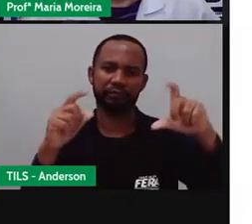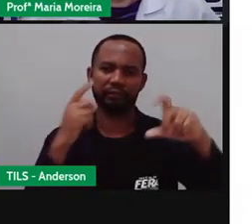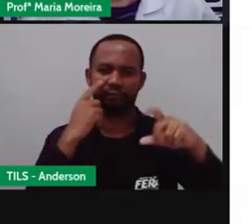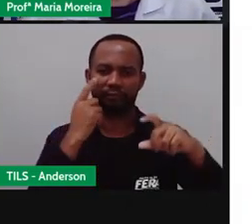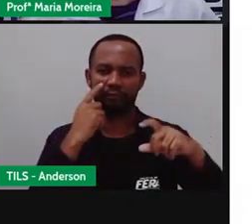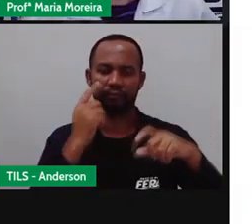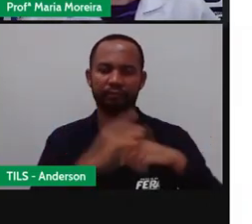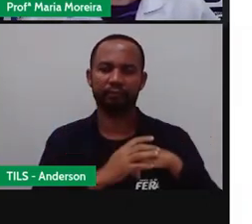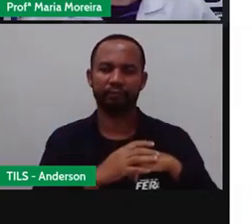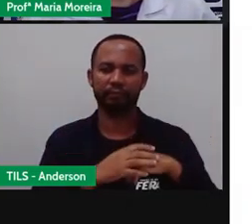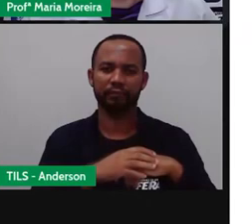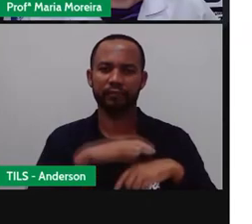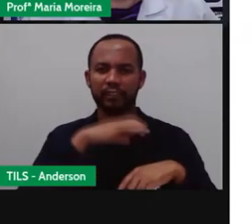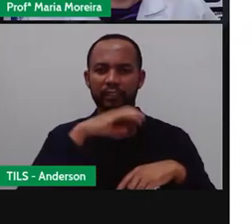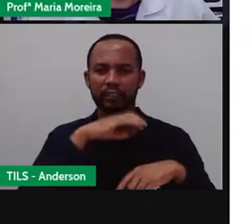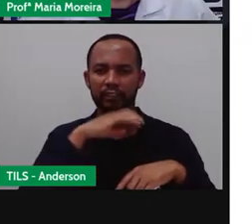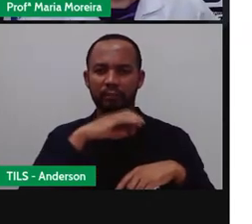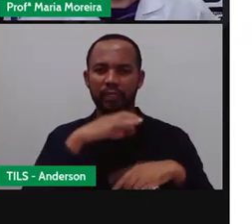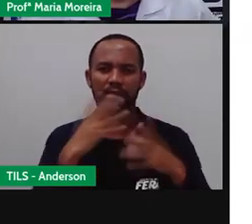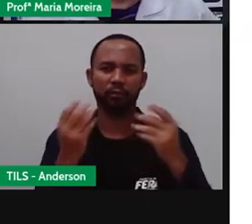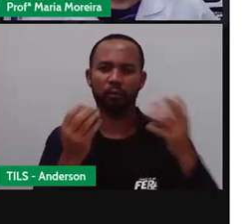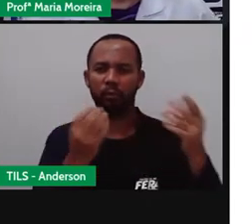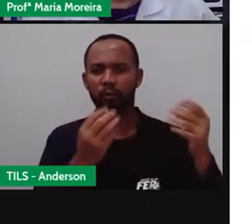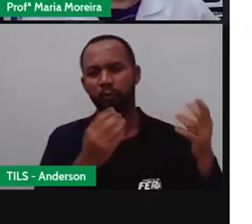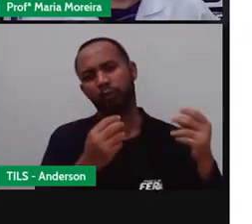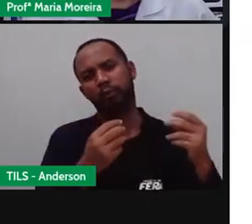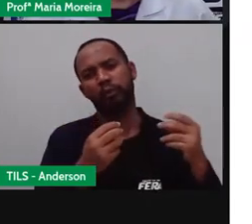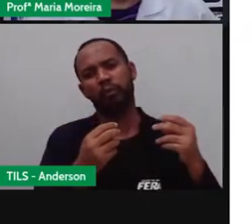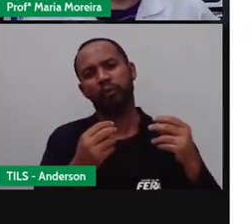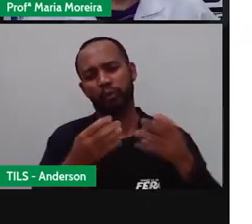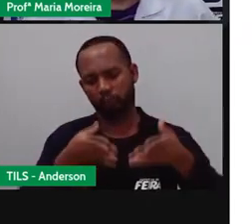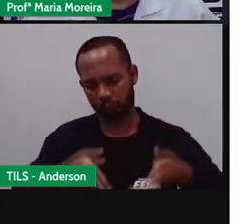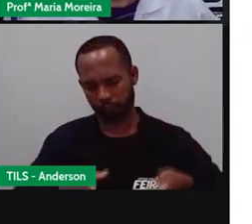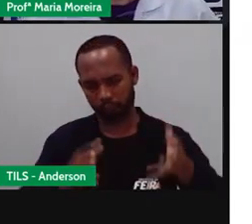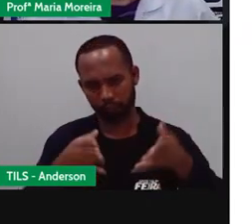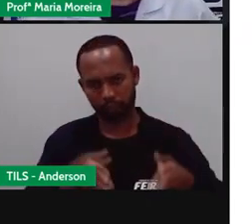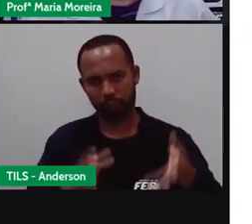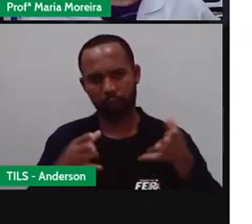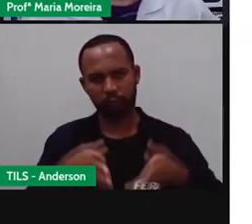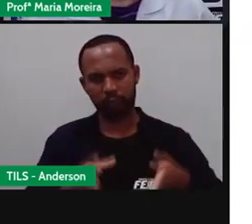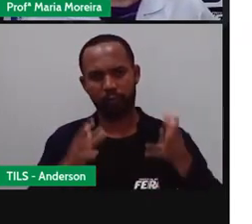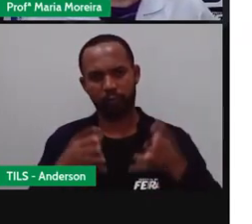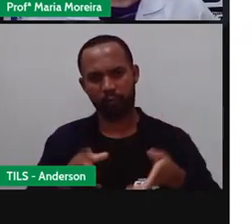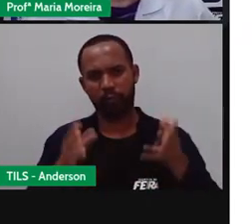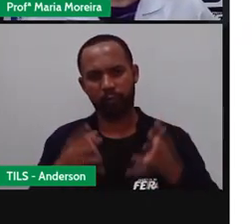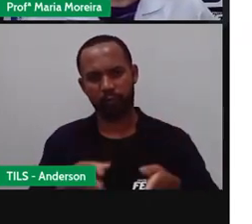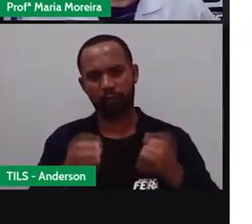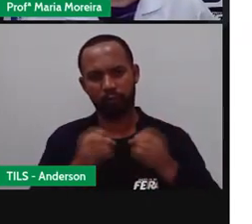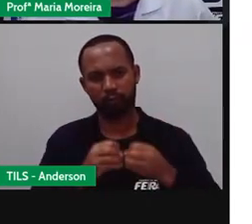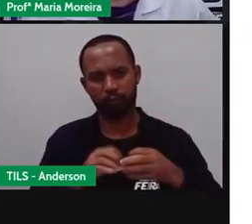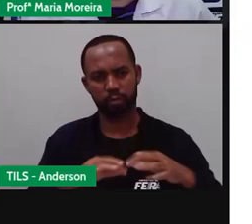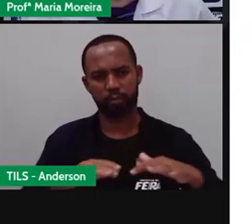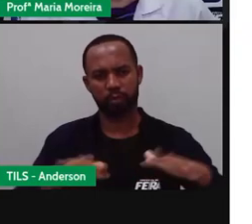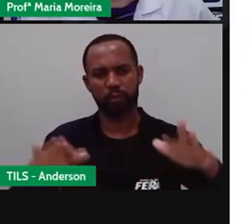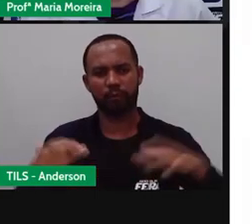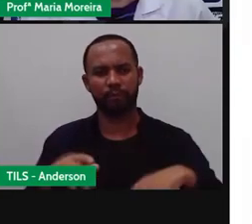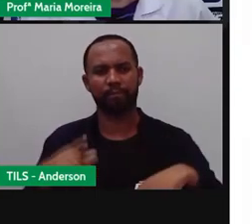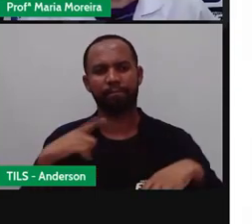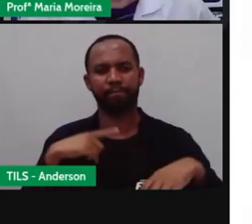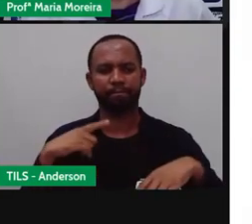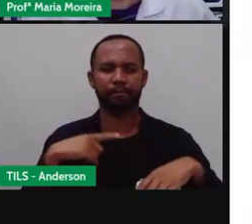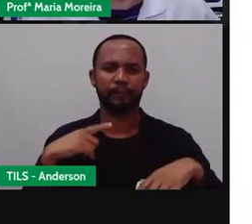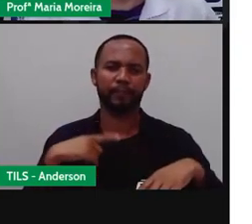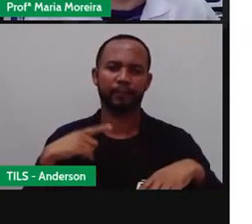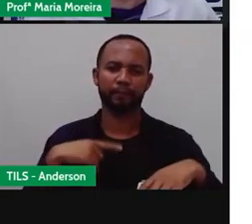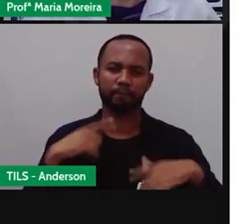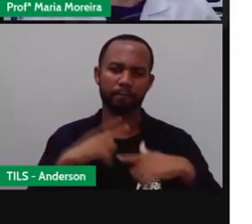Animais invertebrados, né? Se reproduzem A acabou de dar o exemplo aí Do mosquito da dengue O Aedes aegypti Que transmite o quê? A dengue